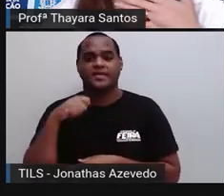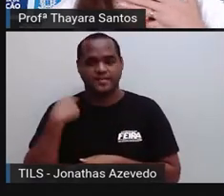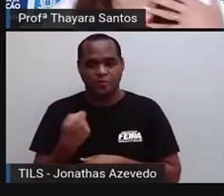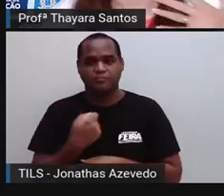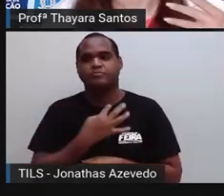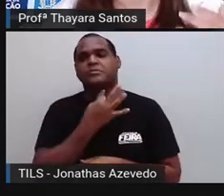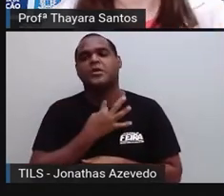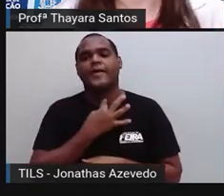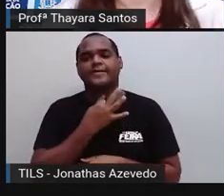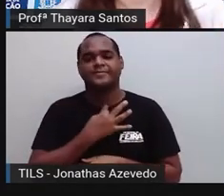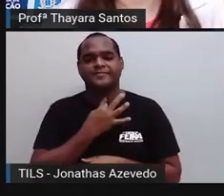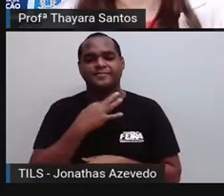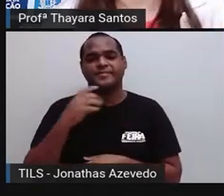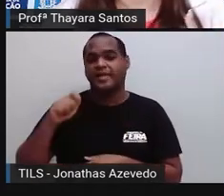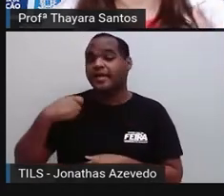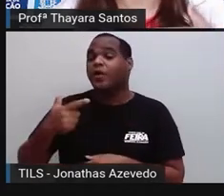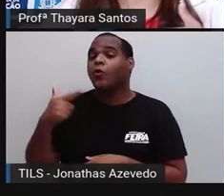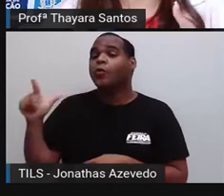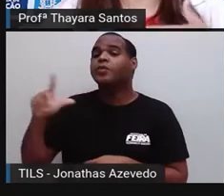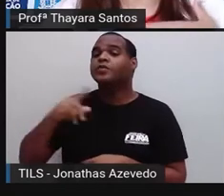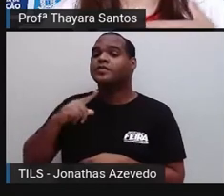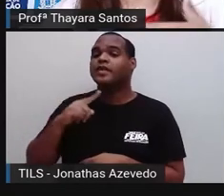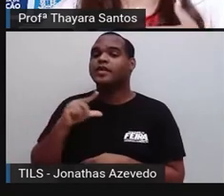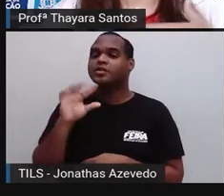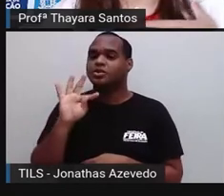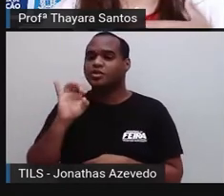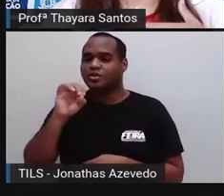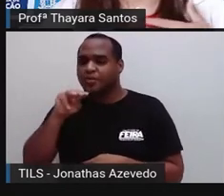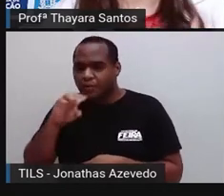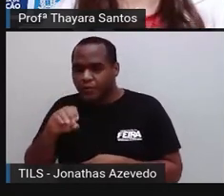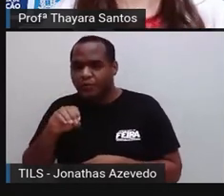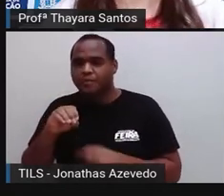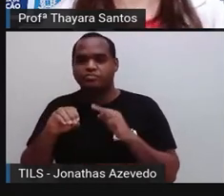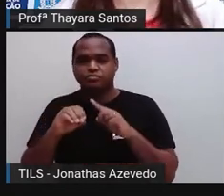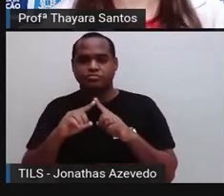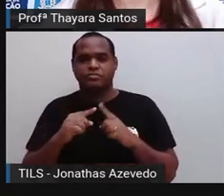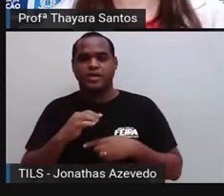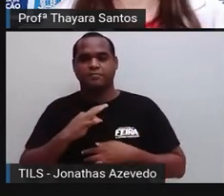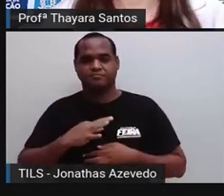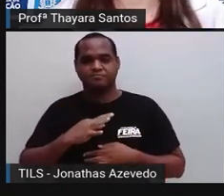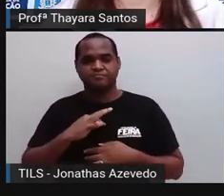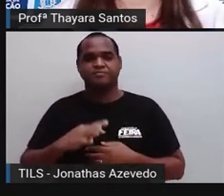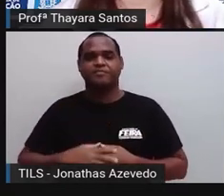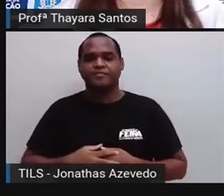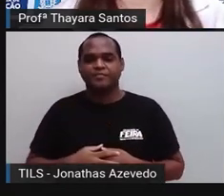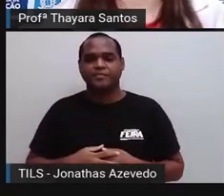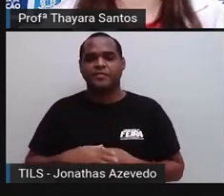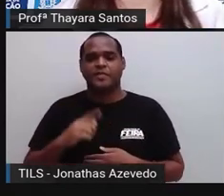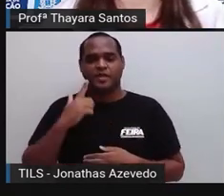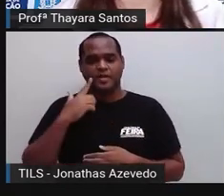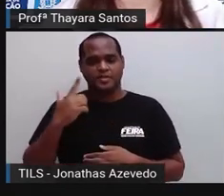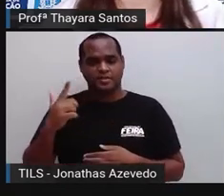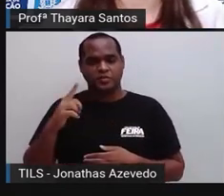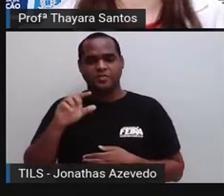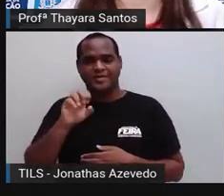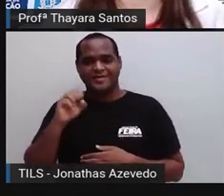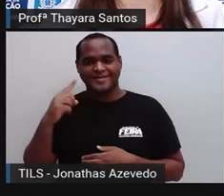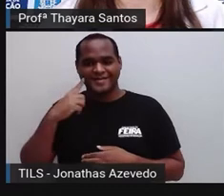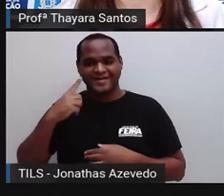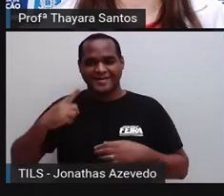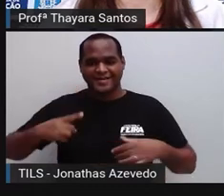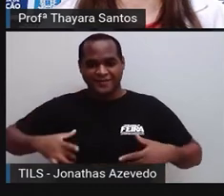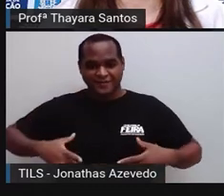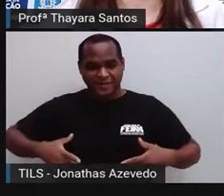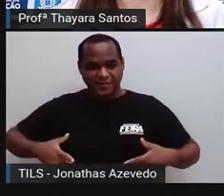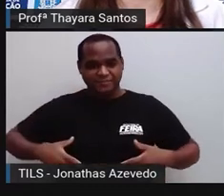região. A gente tem o timo, que está mais ou menos aqui. A gente tem as glândulas que a gente chama de supra